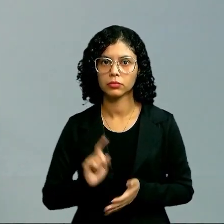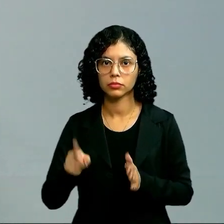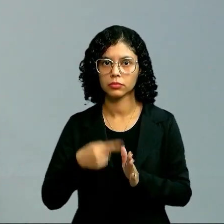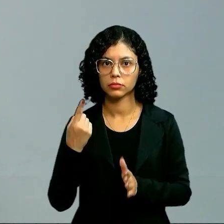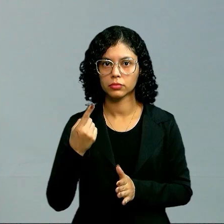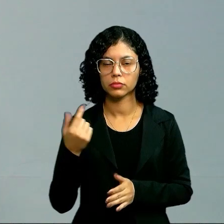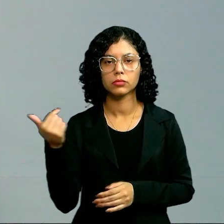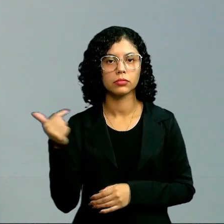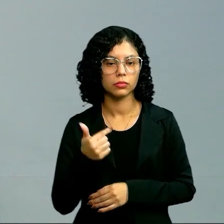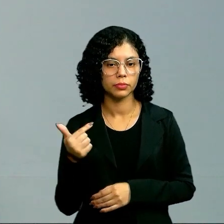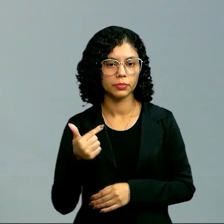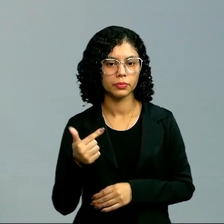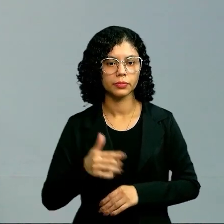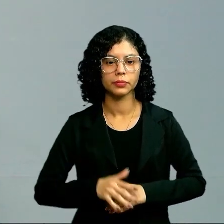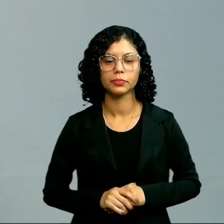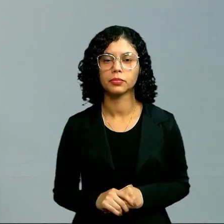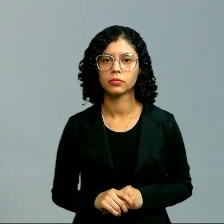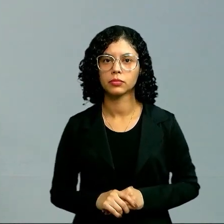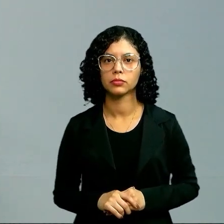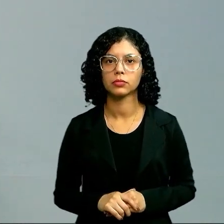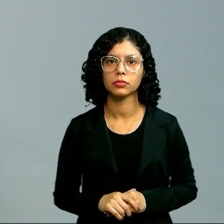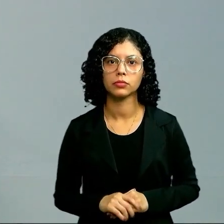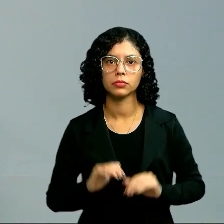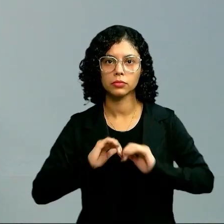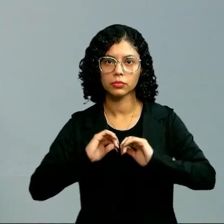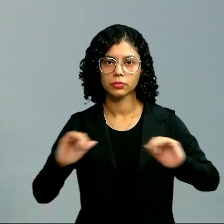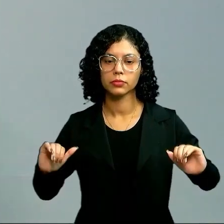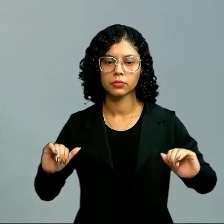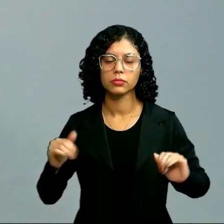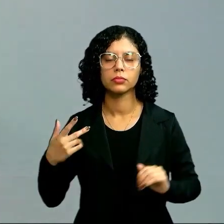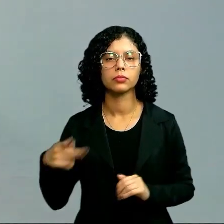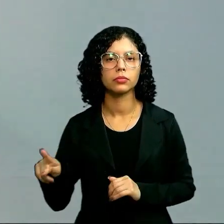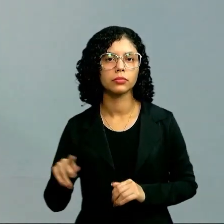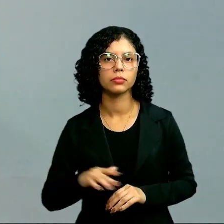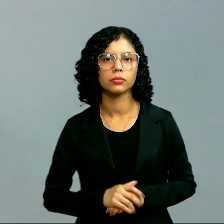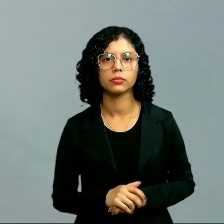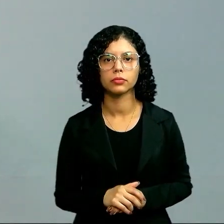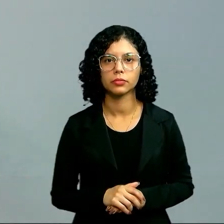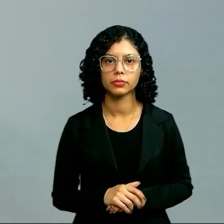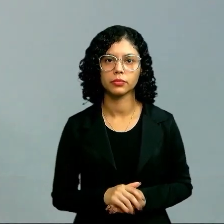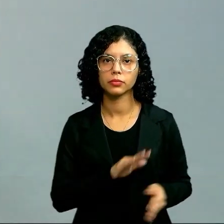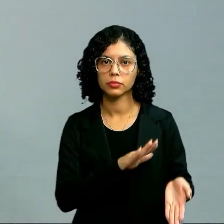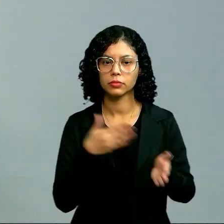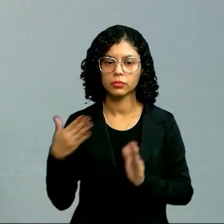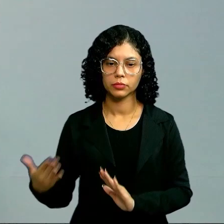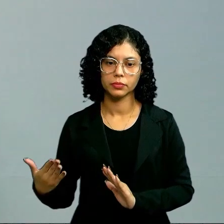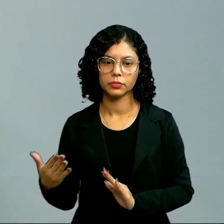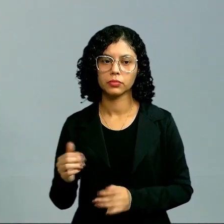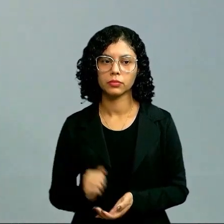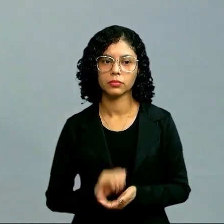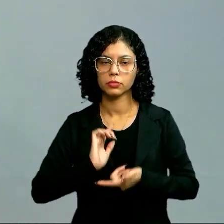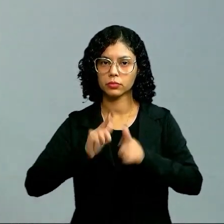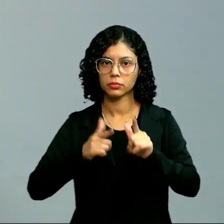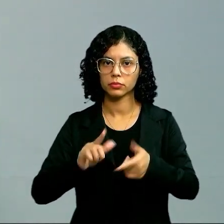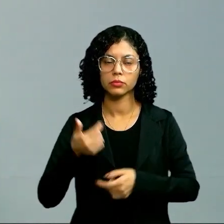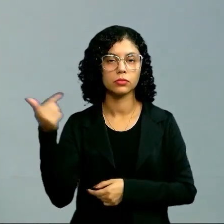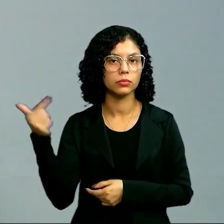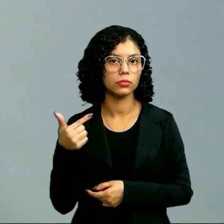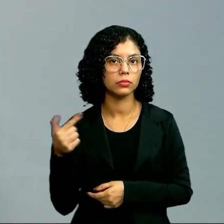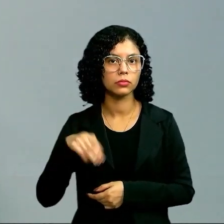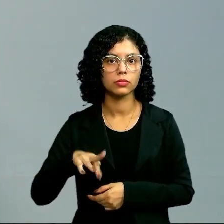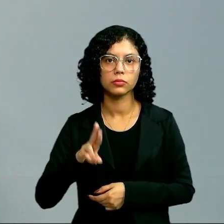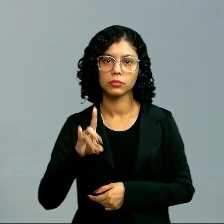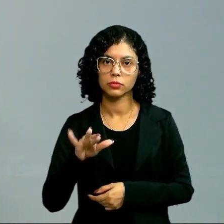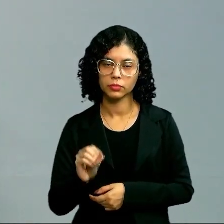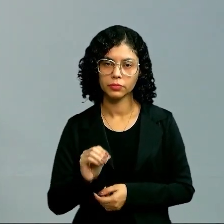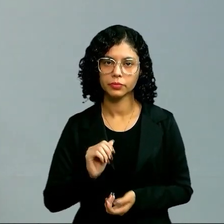a primeira ou a segunda. Separando uma delas, passa uma das letras para o segundo membro,